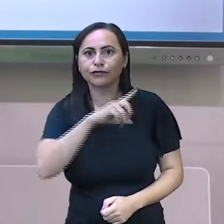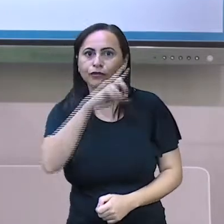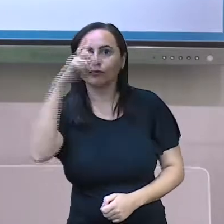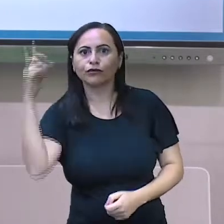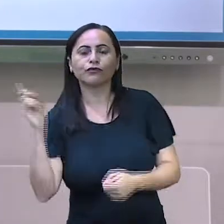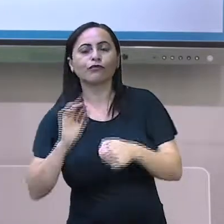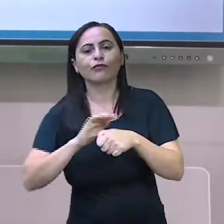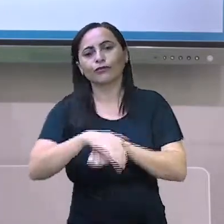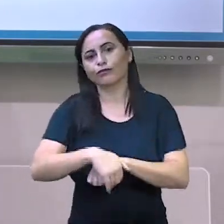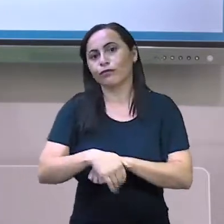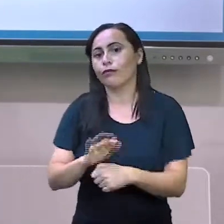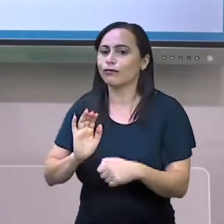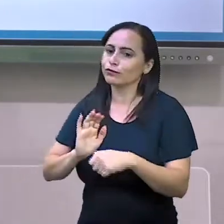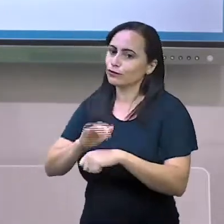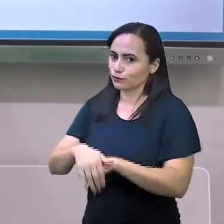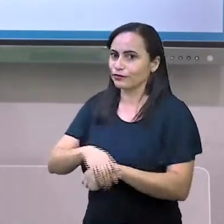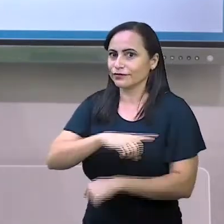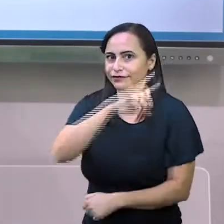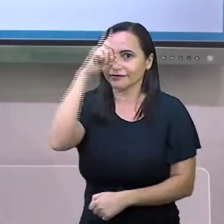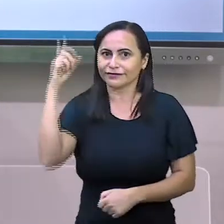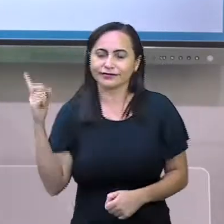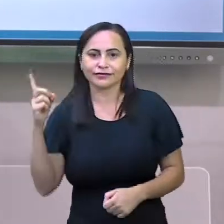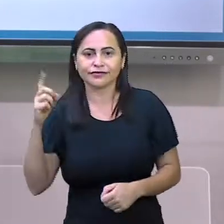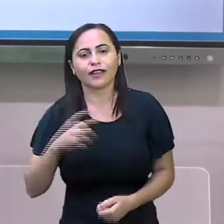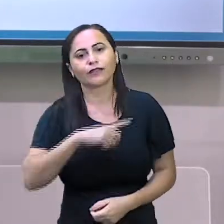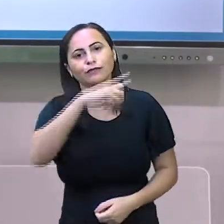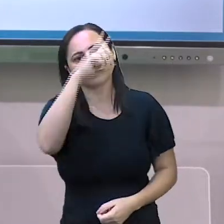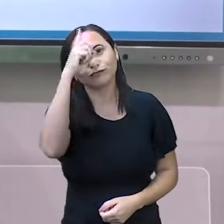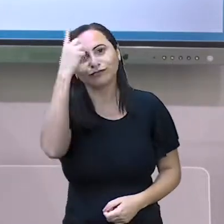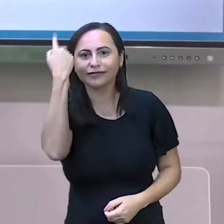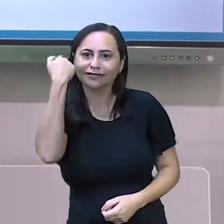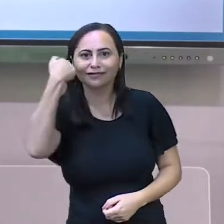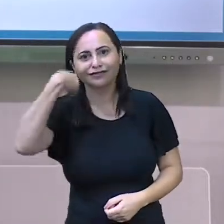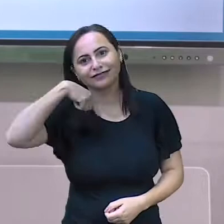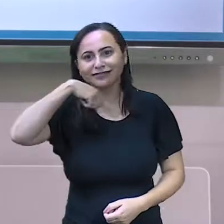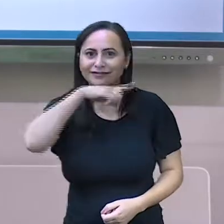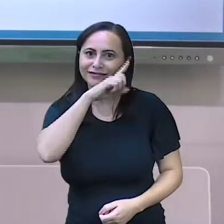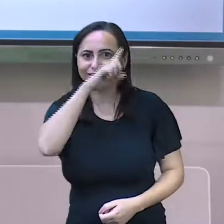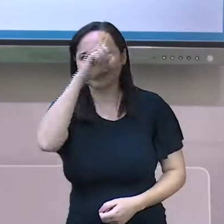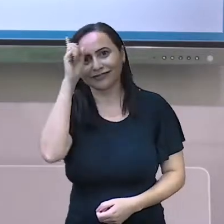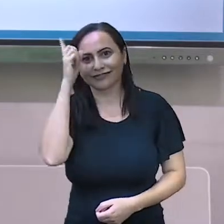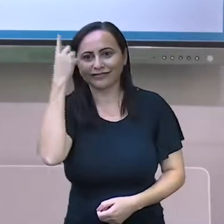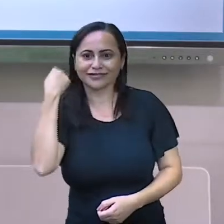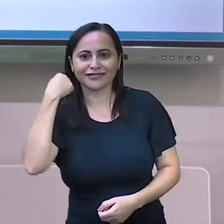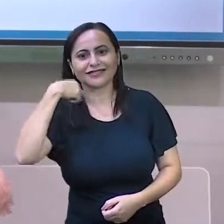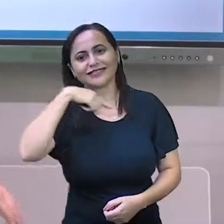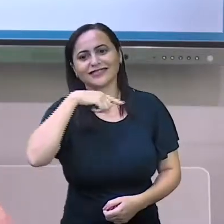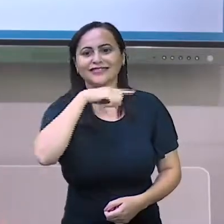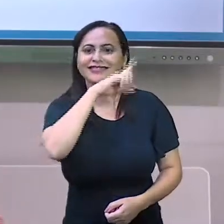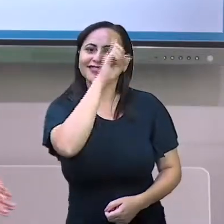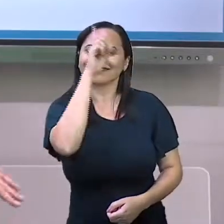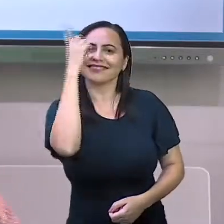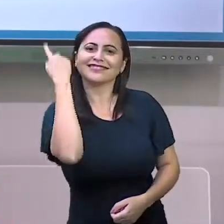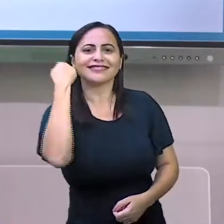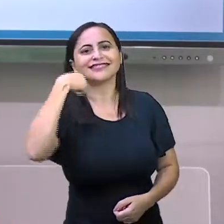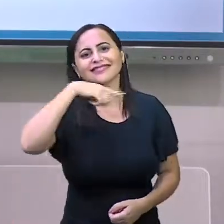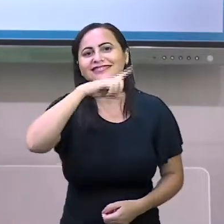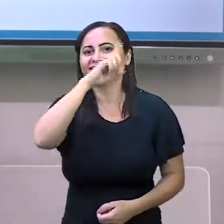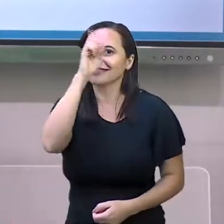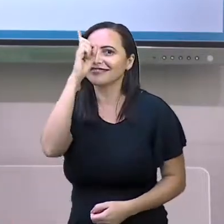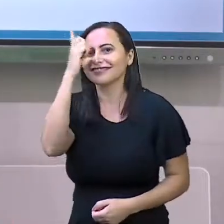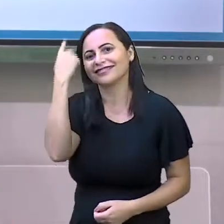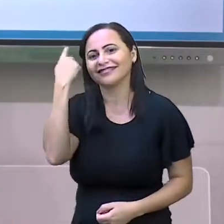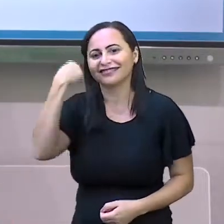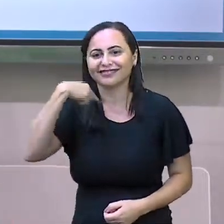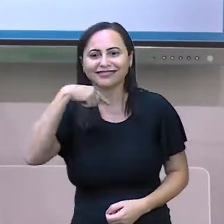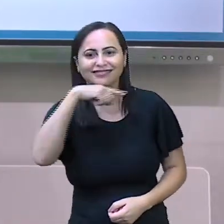tac dia e noite e noite e dia tic tac tic tac tic tac